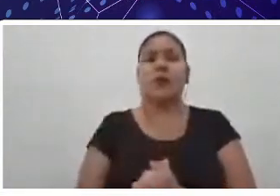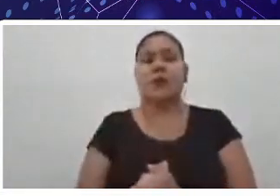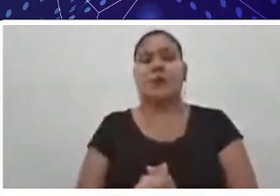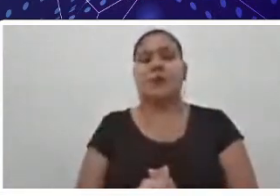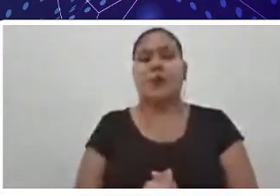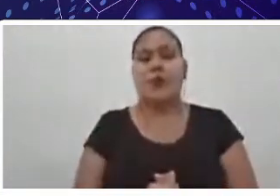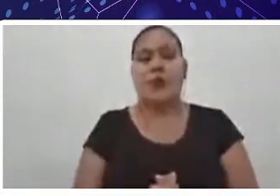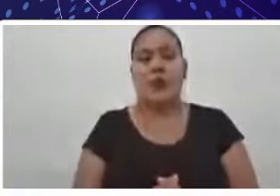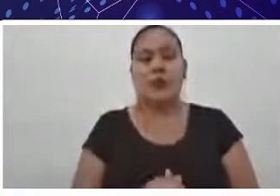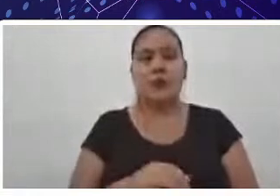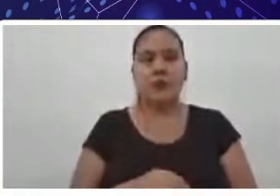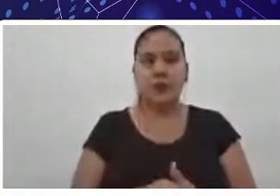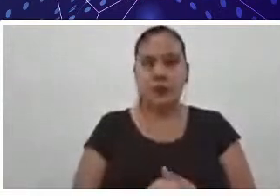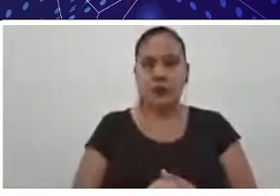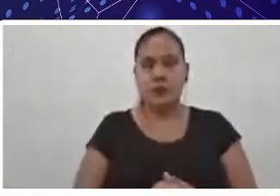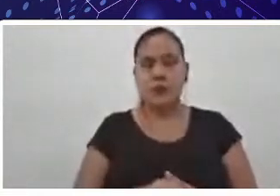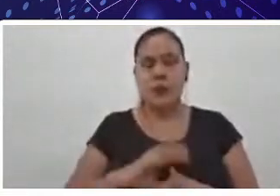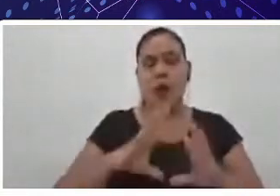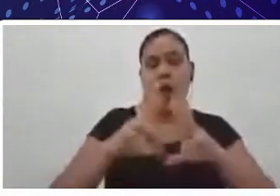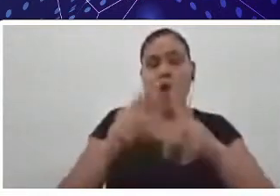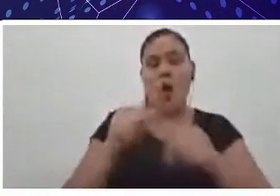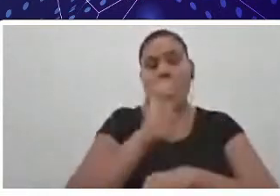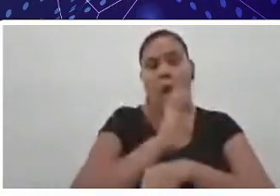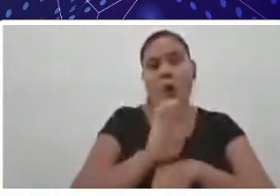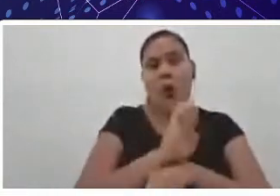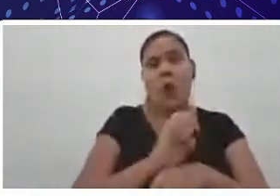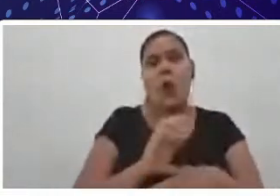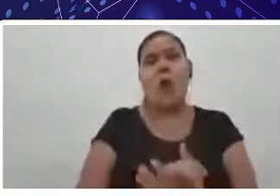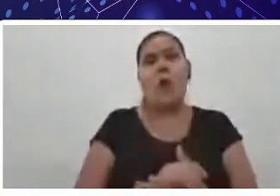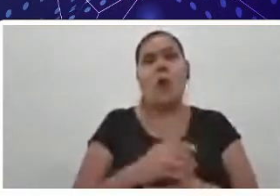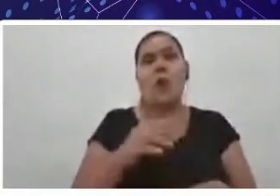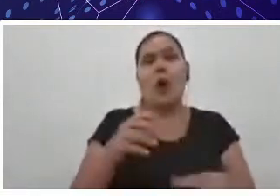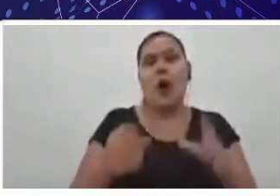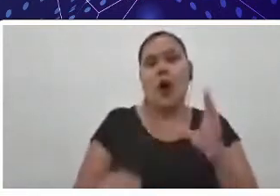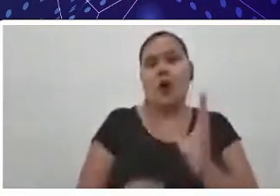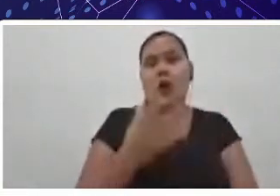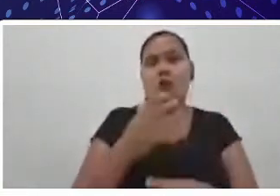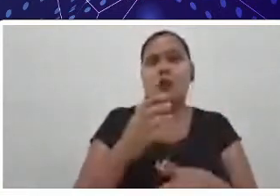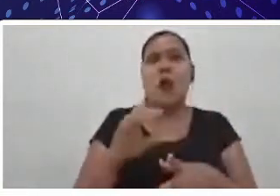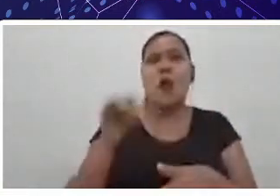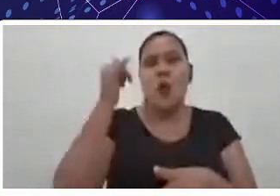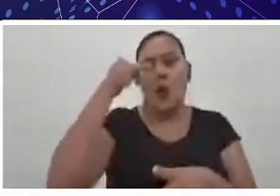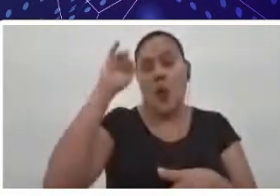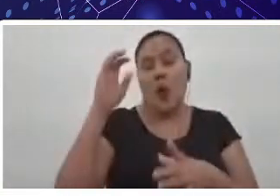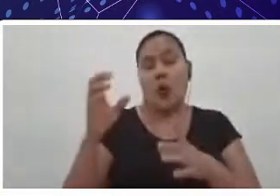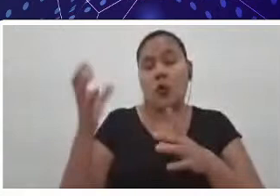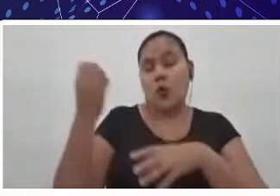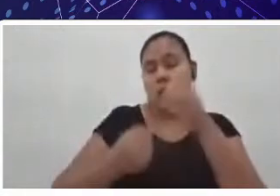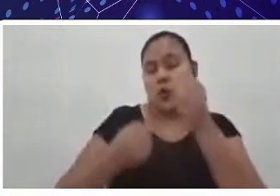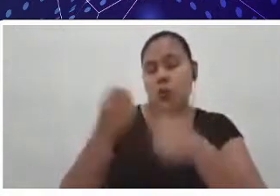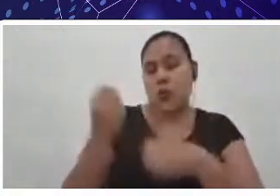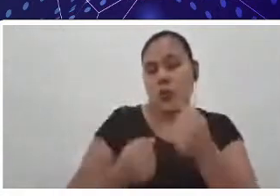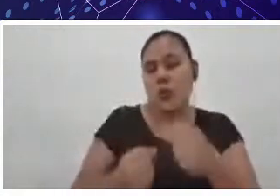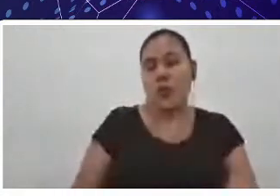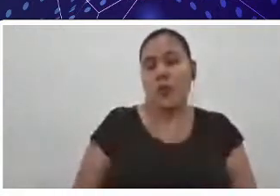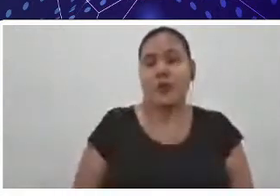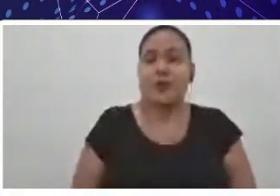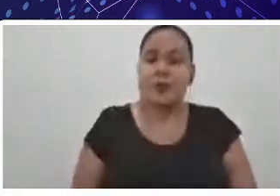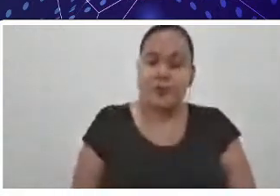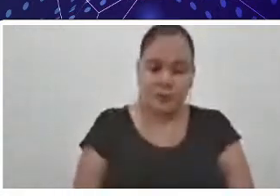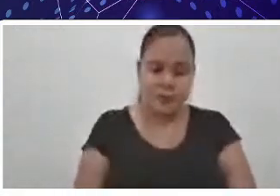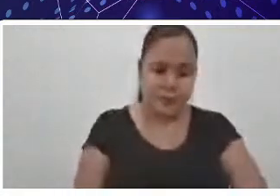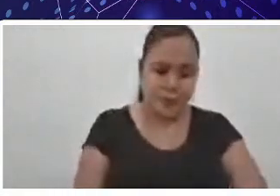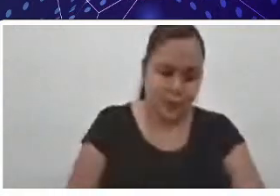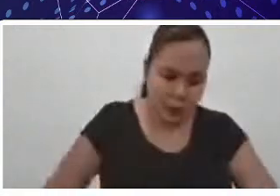na bovinocultura de leite, também, nós somos o sétimo maior, perdão, nós somos a oitava maior bacia leiteira do Brasil,